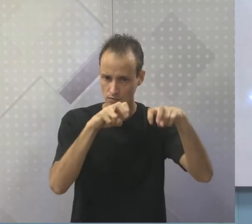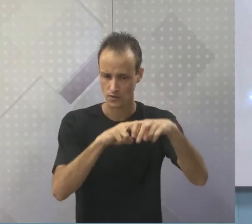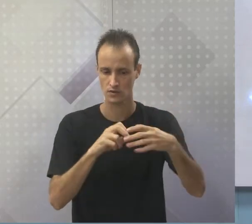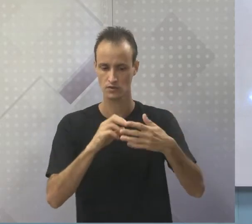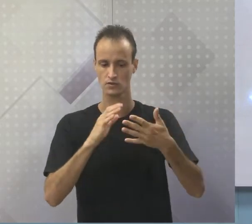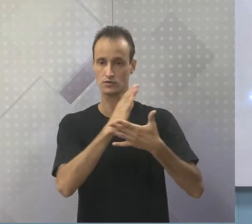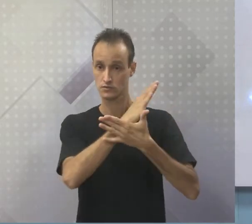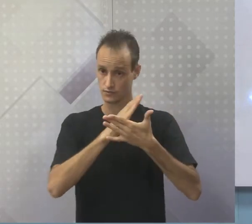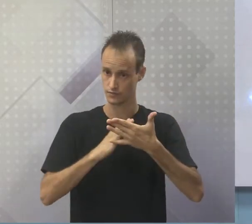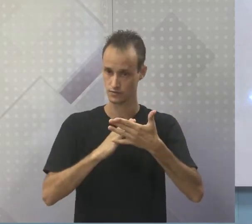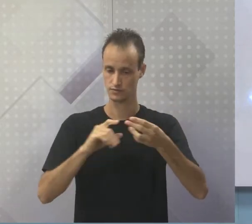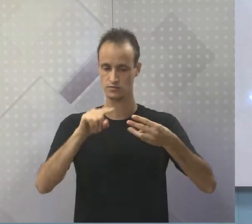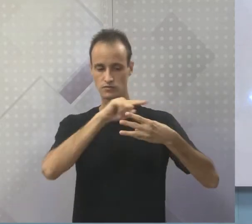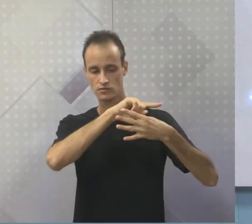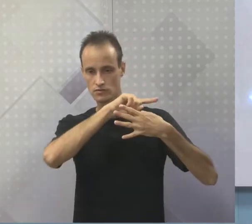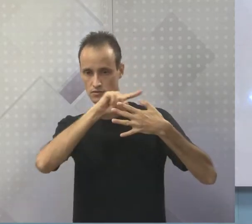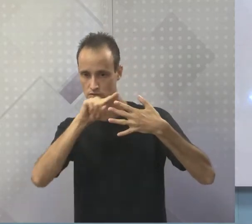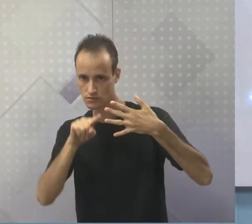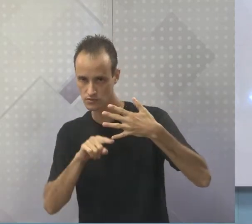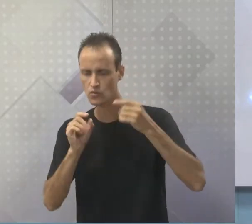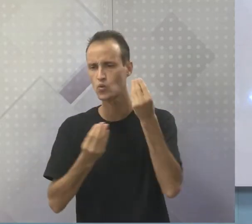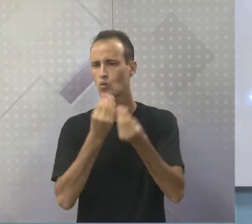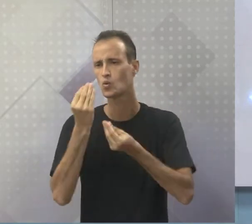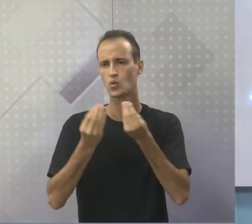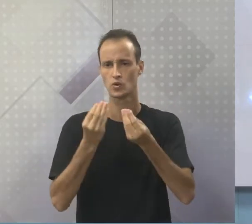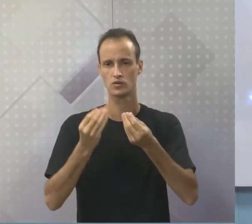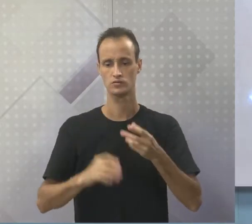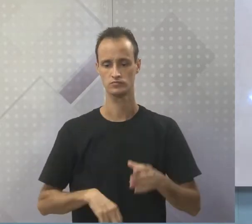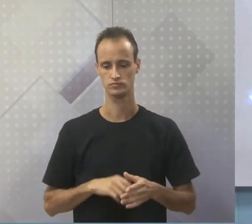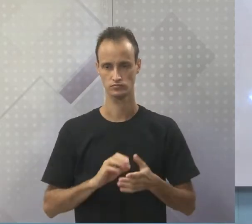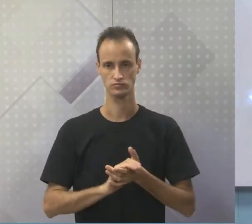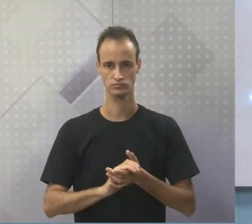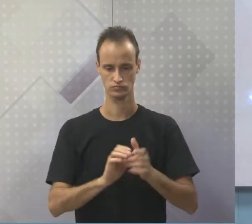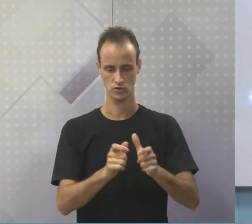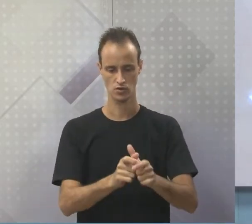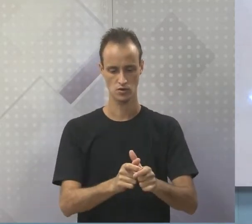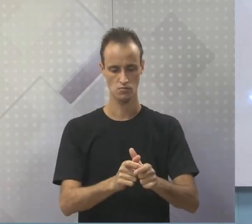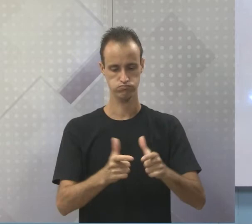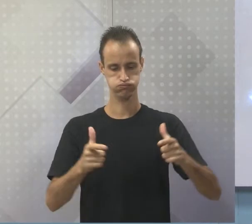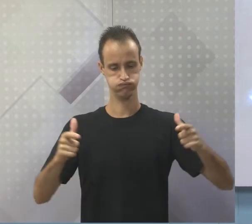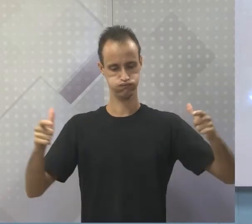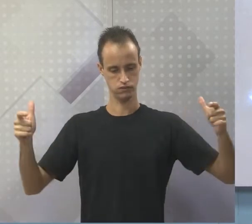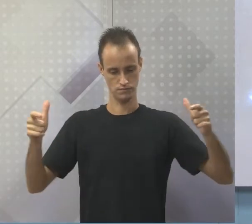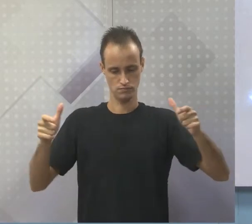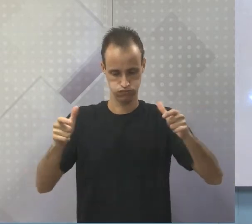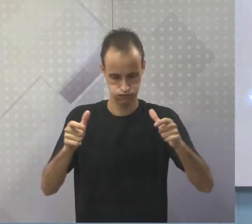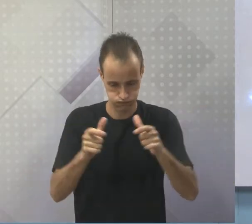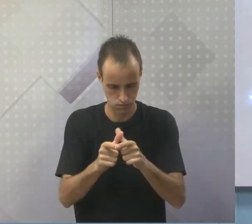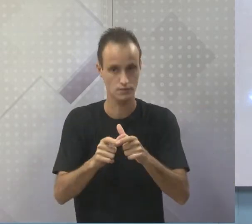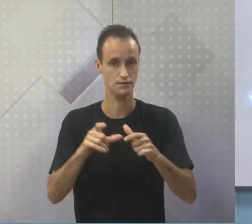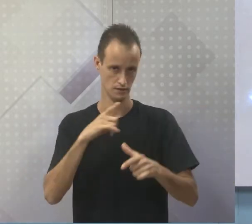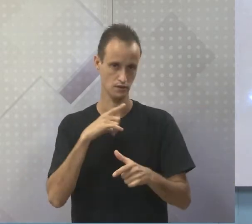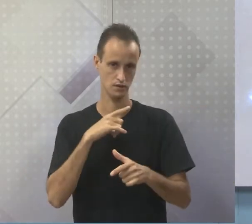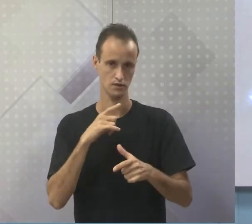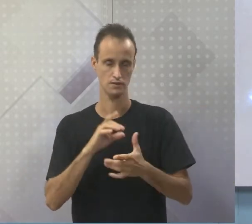produção agrícola, ele é dividido em algumas partes, alguns setores. Então, a gente tem uma produção extensiva e intensiva. Vamos